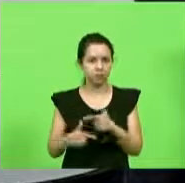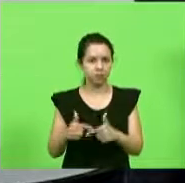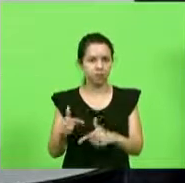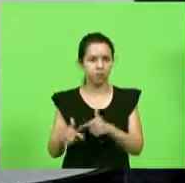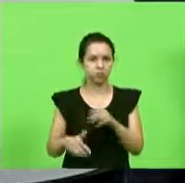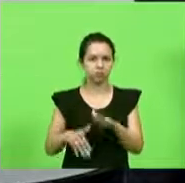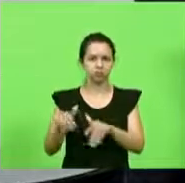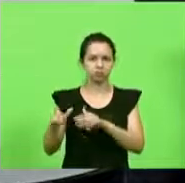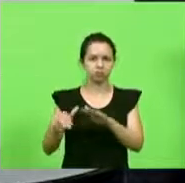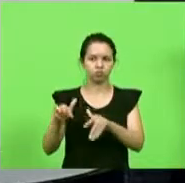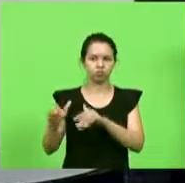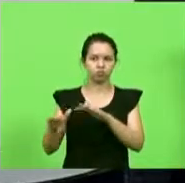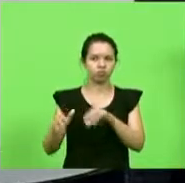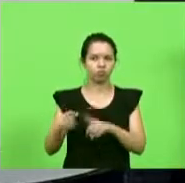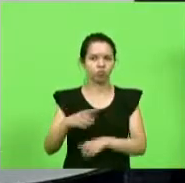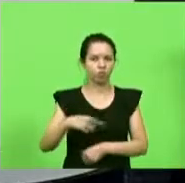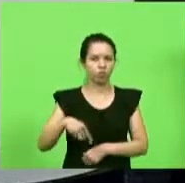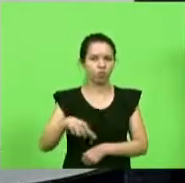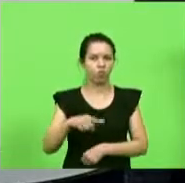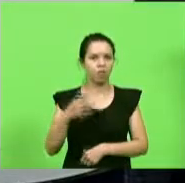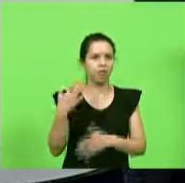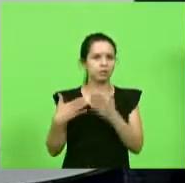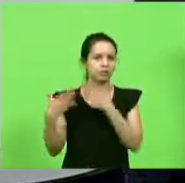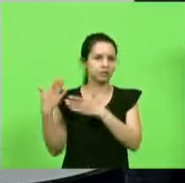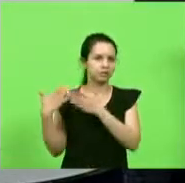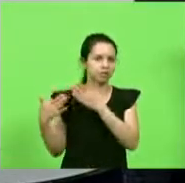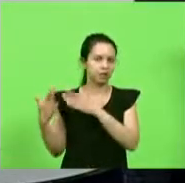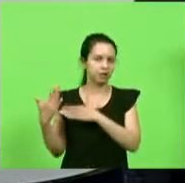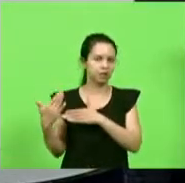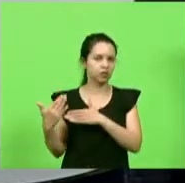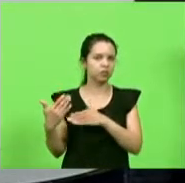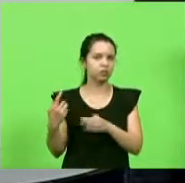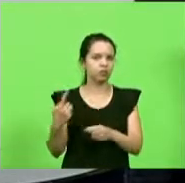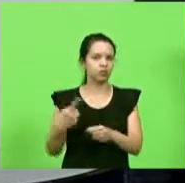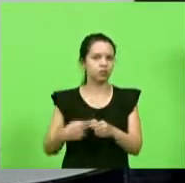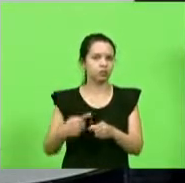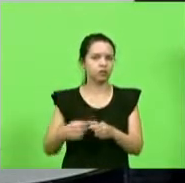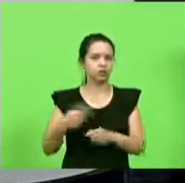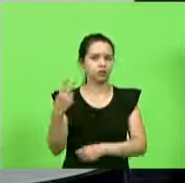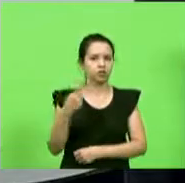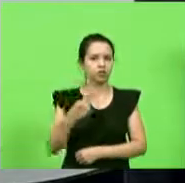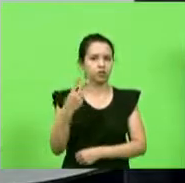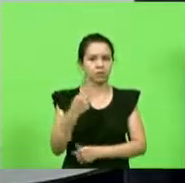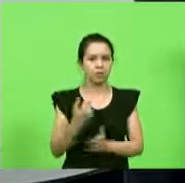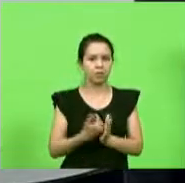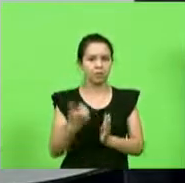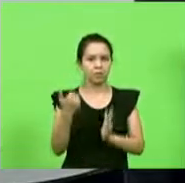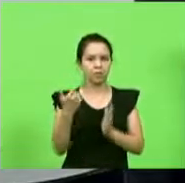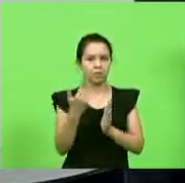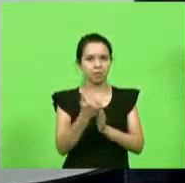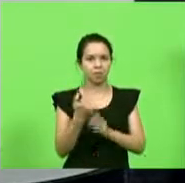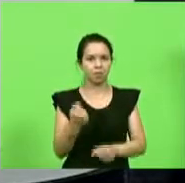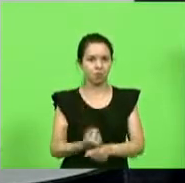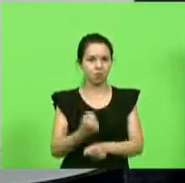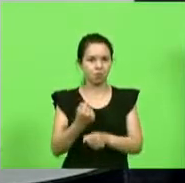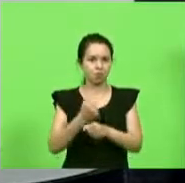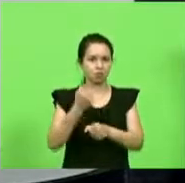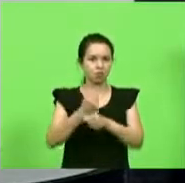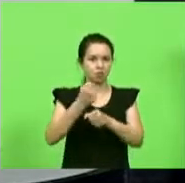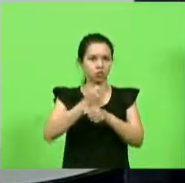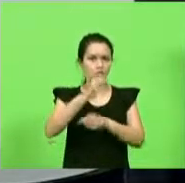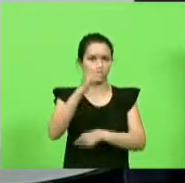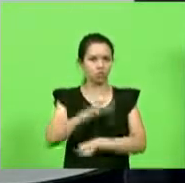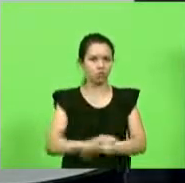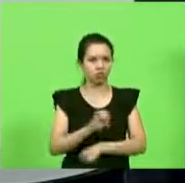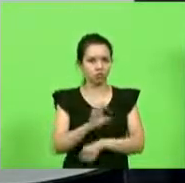chegamos a ser num determinado momento a segunda cidade com maior volume de construção civil per capita